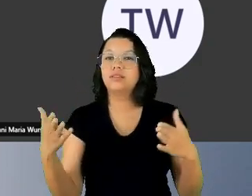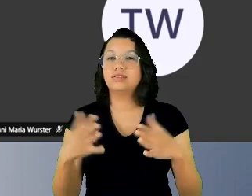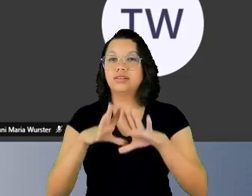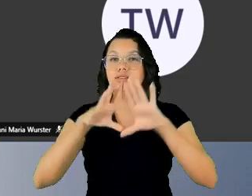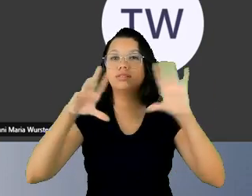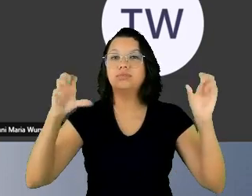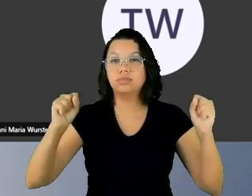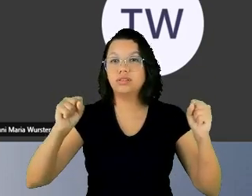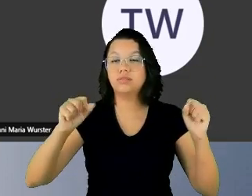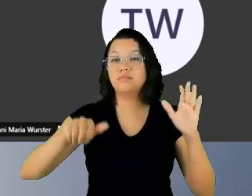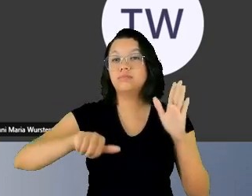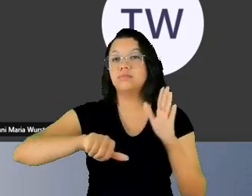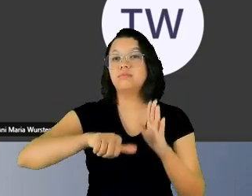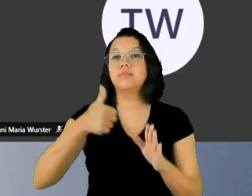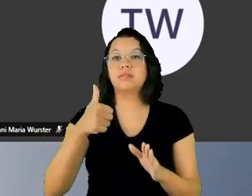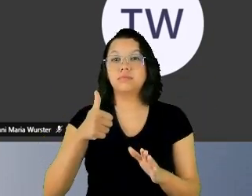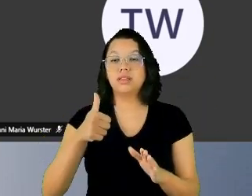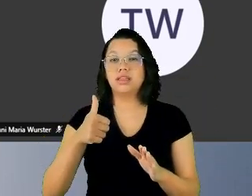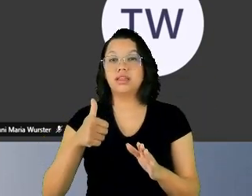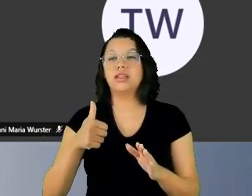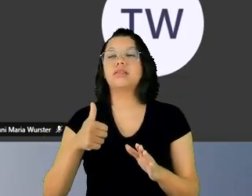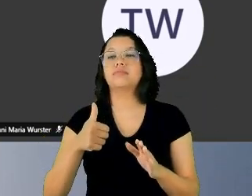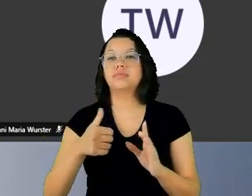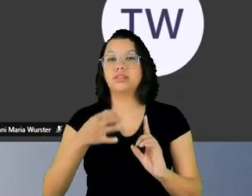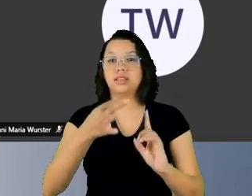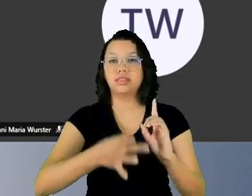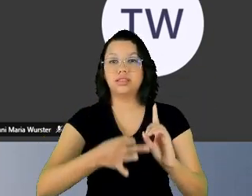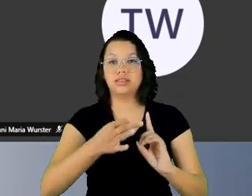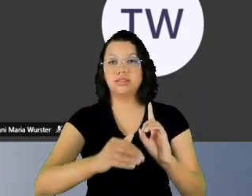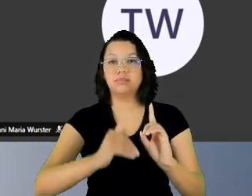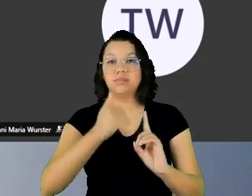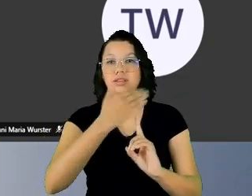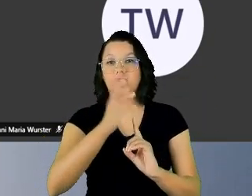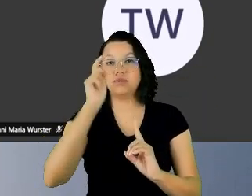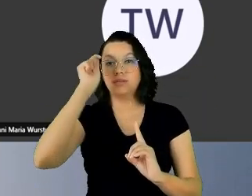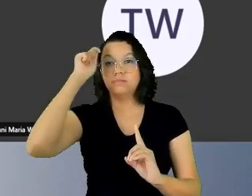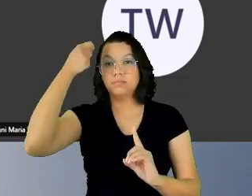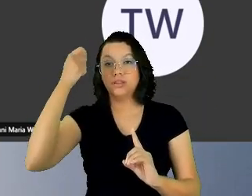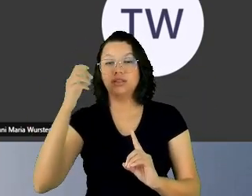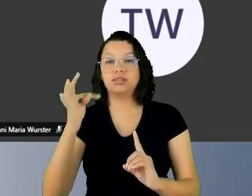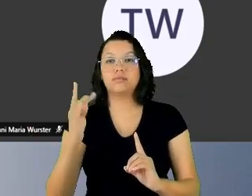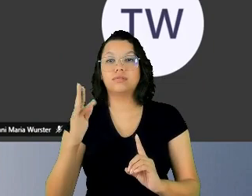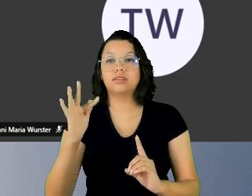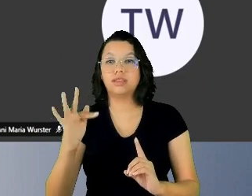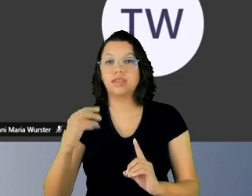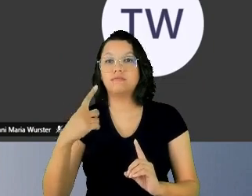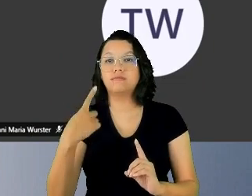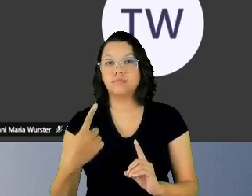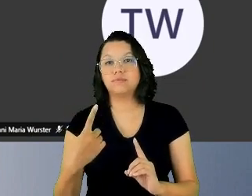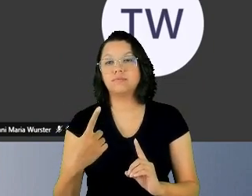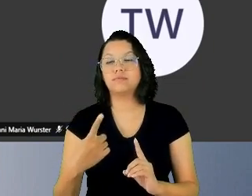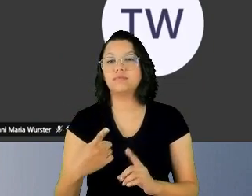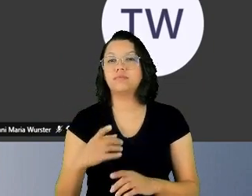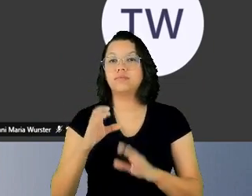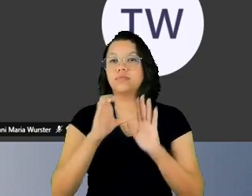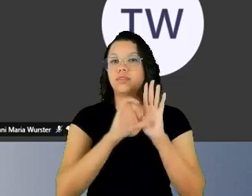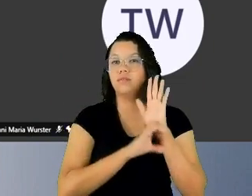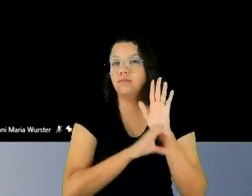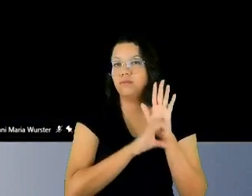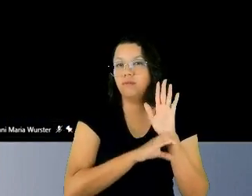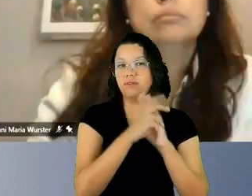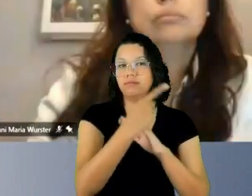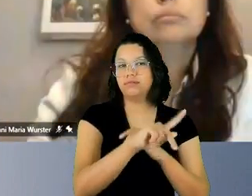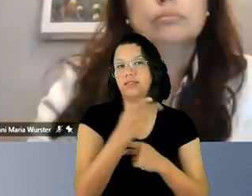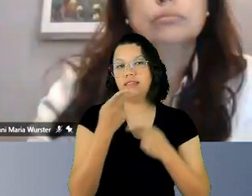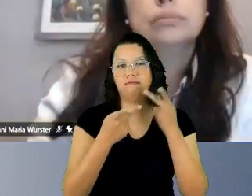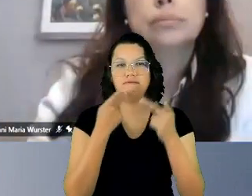TRF1, o currículo dela já fala por si só e justifica todas as